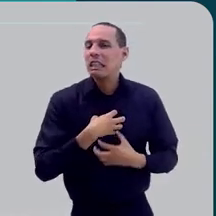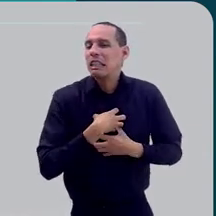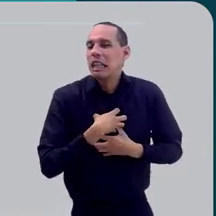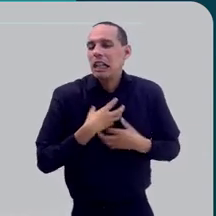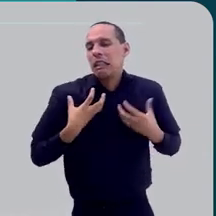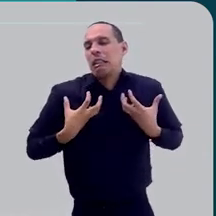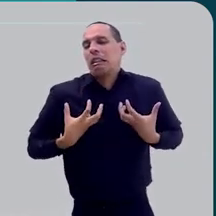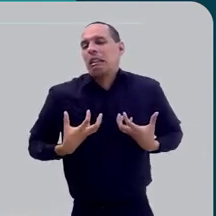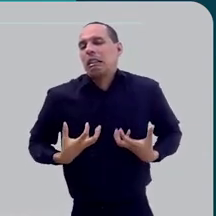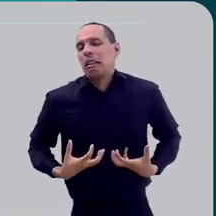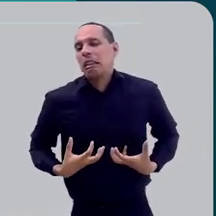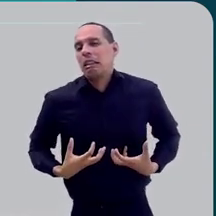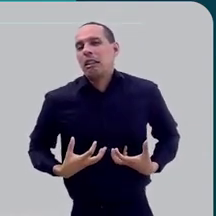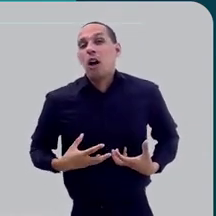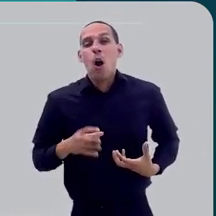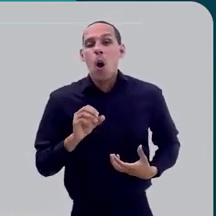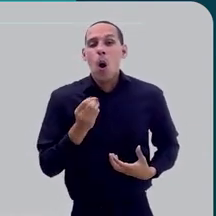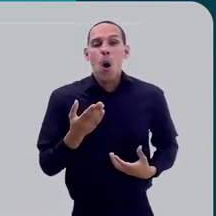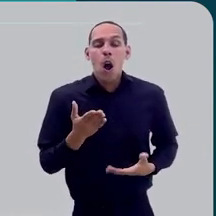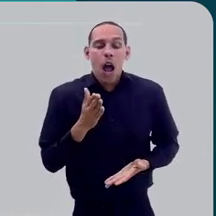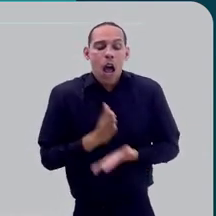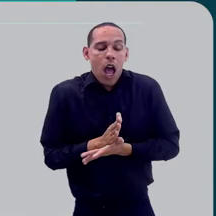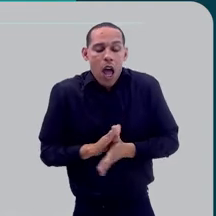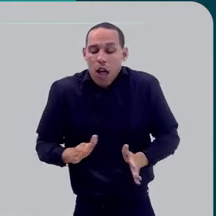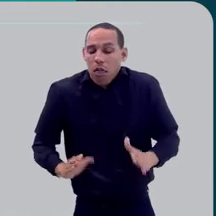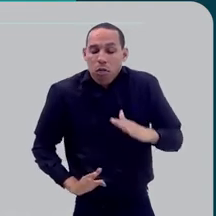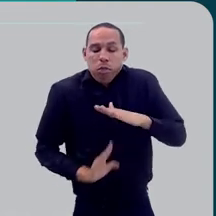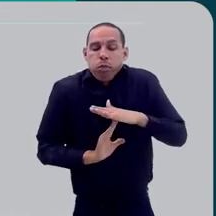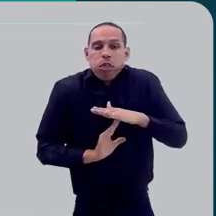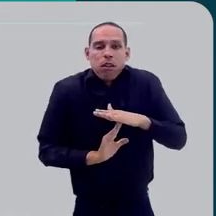Você se sente exaurido ou apenas cansado?